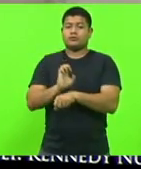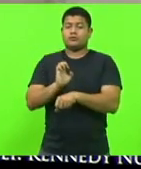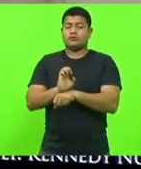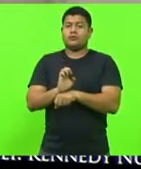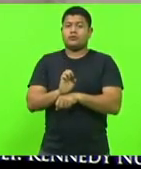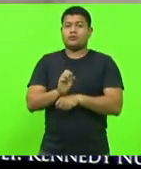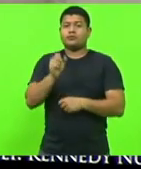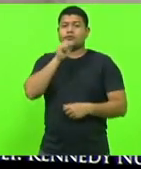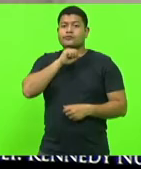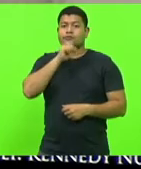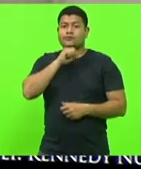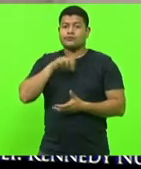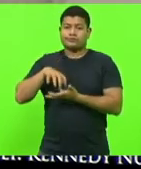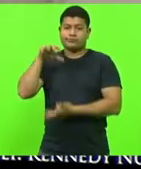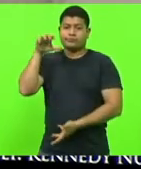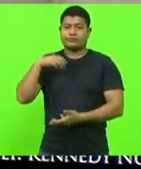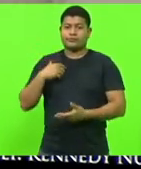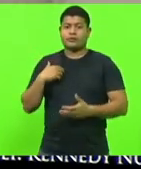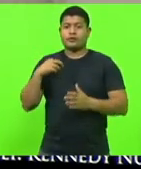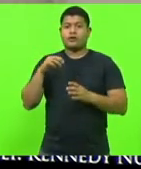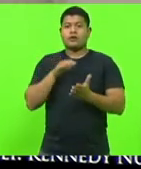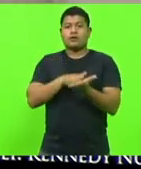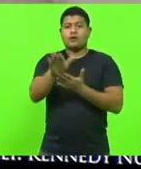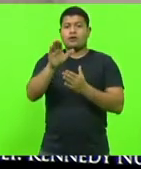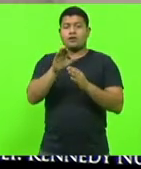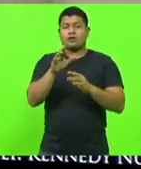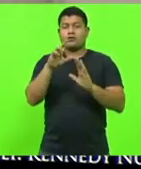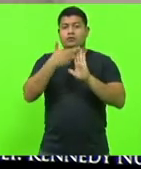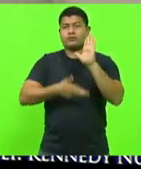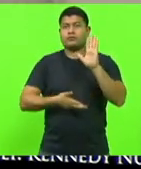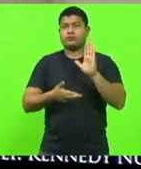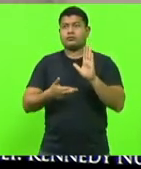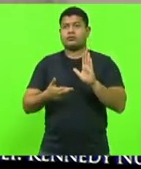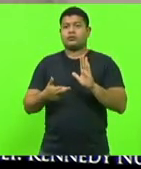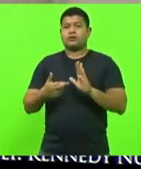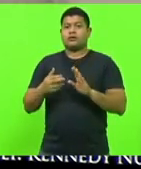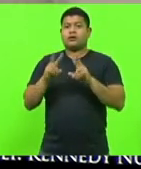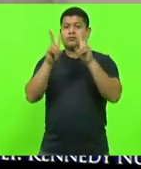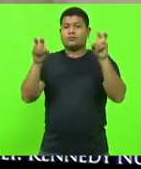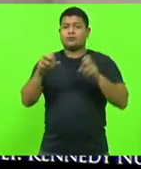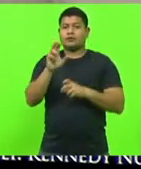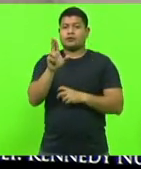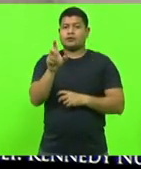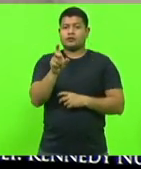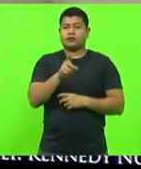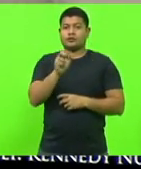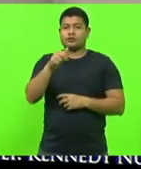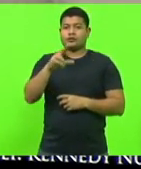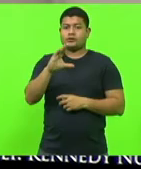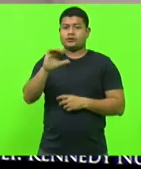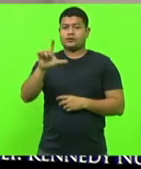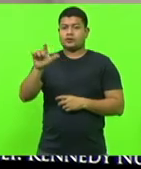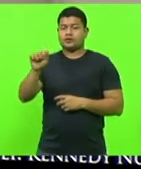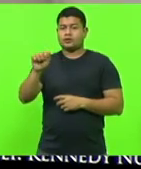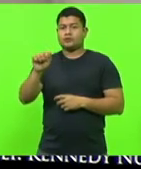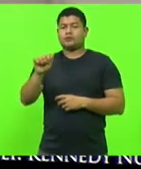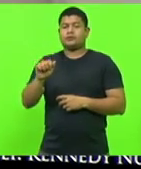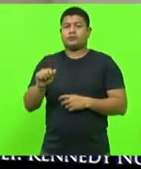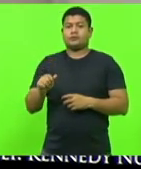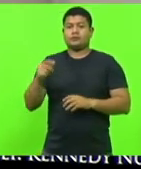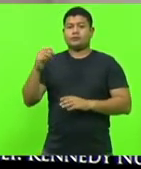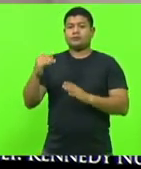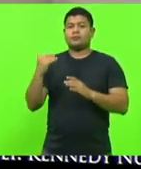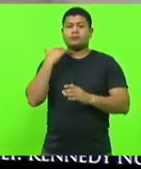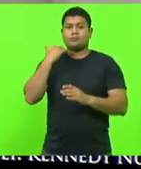resolução sobre a matéria chancelada. chancela e banco de projetos e colocará no plano de